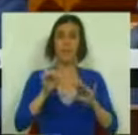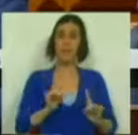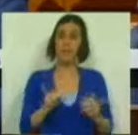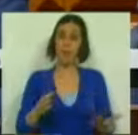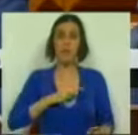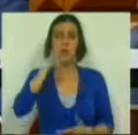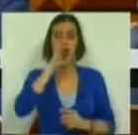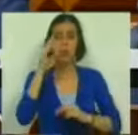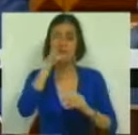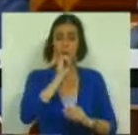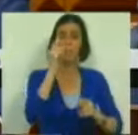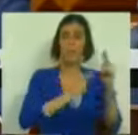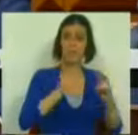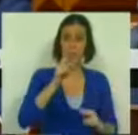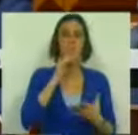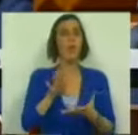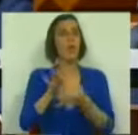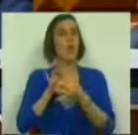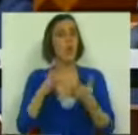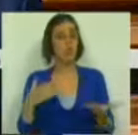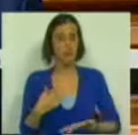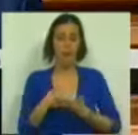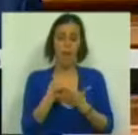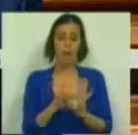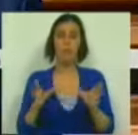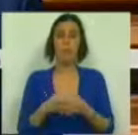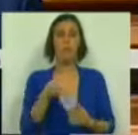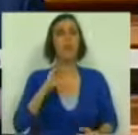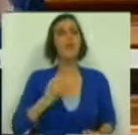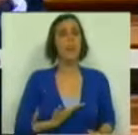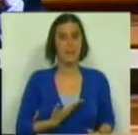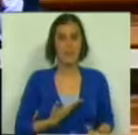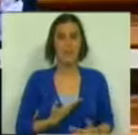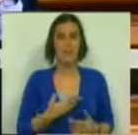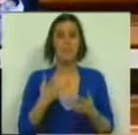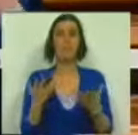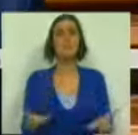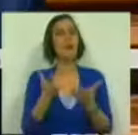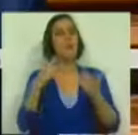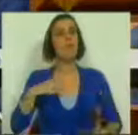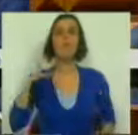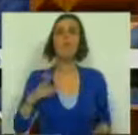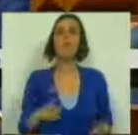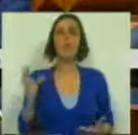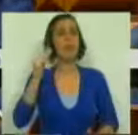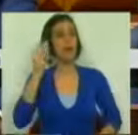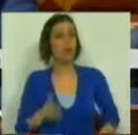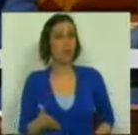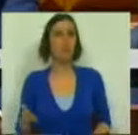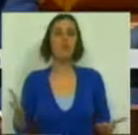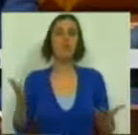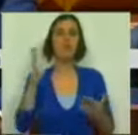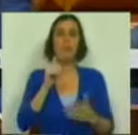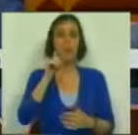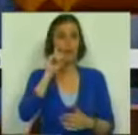E, por isso, Sr. Ministro do Estado das Finanças, pode contar com o apoio da bancada do PSD na construção de um Portugal mais justo,